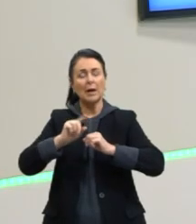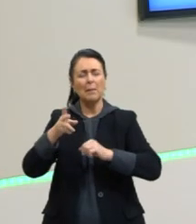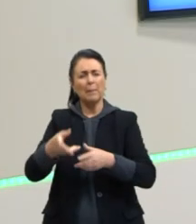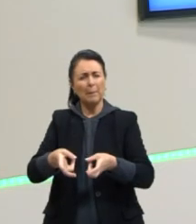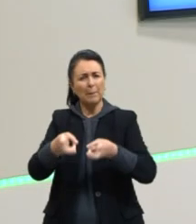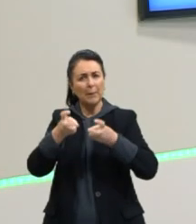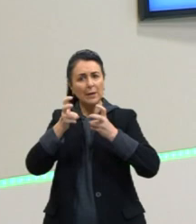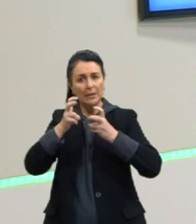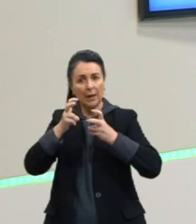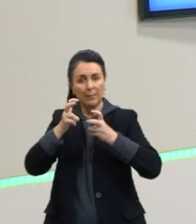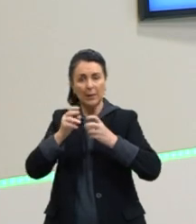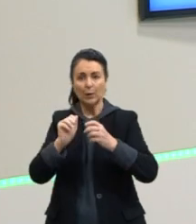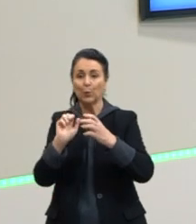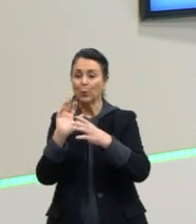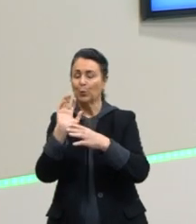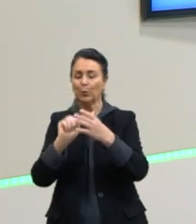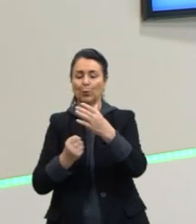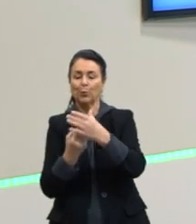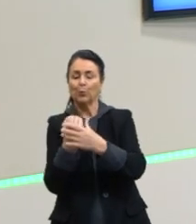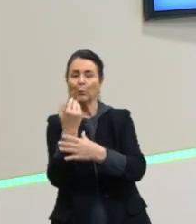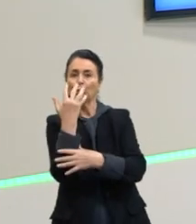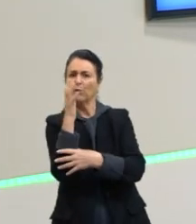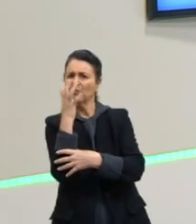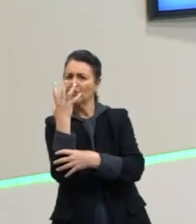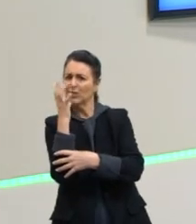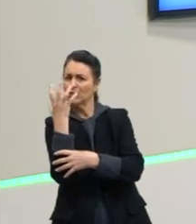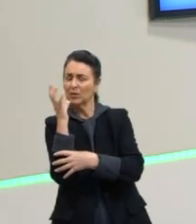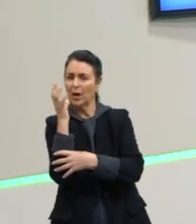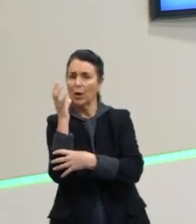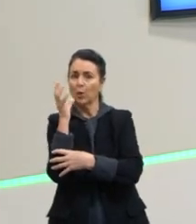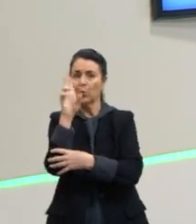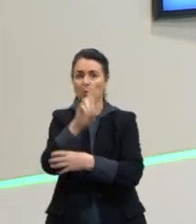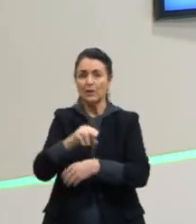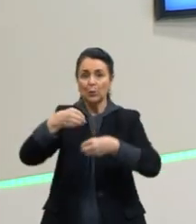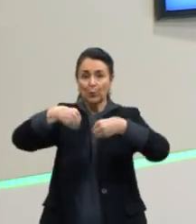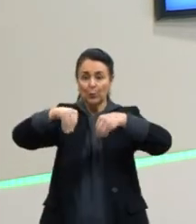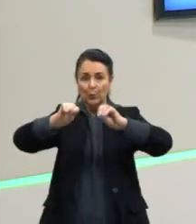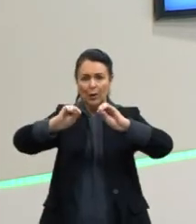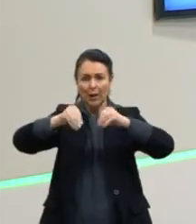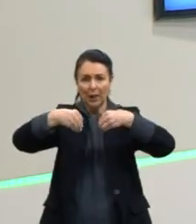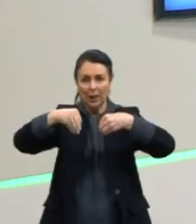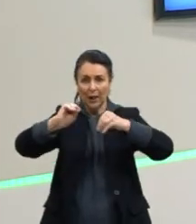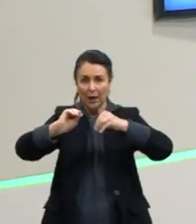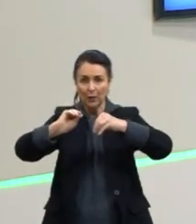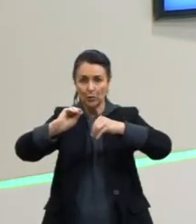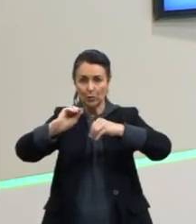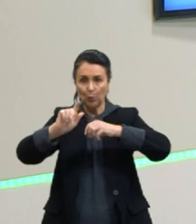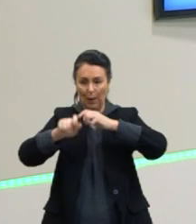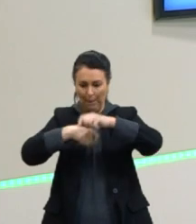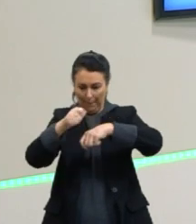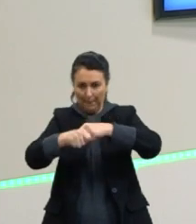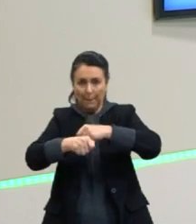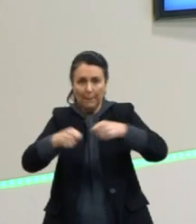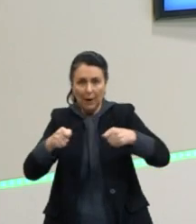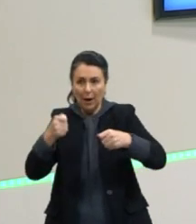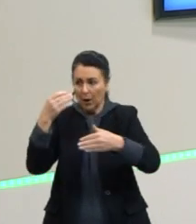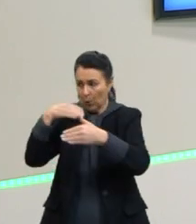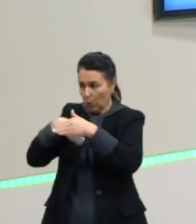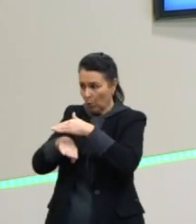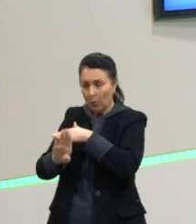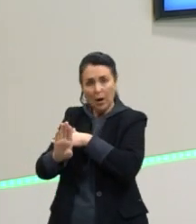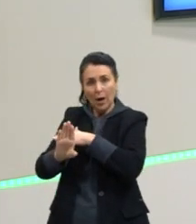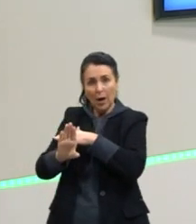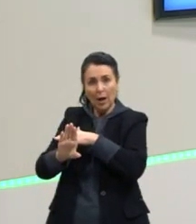um vegetal, um saco plástico e prende ou guarda num lugar